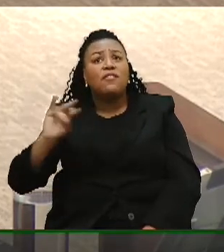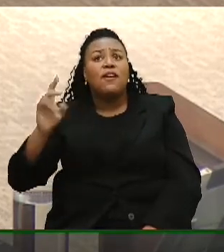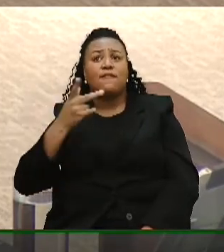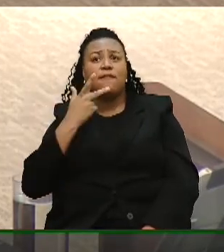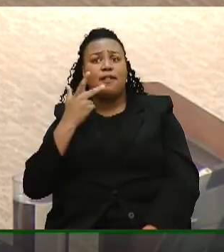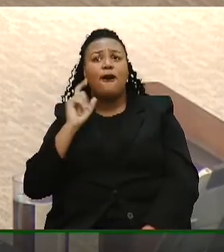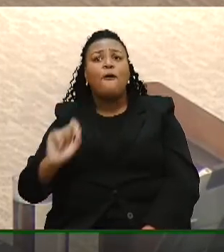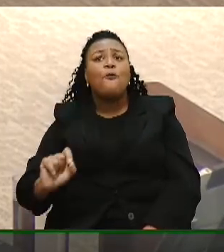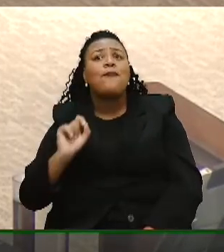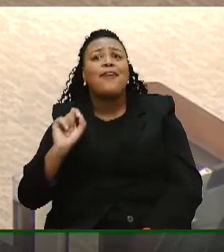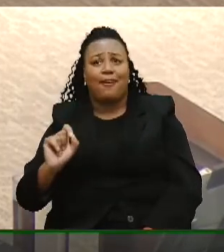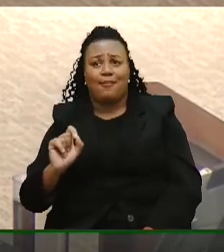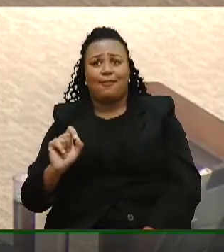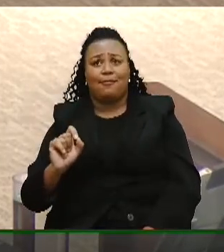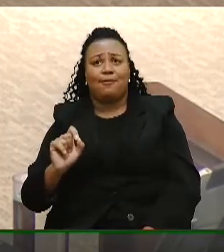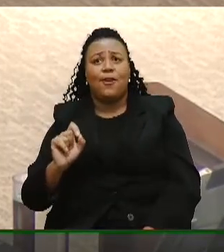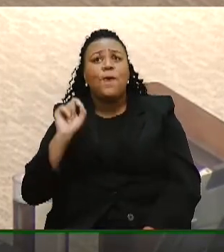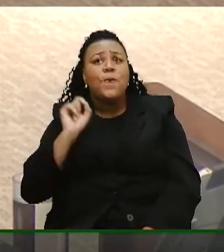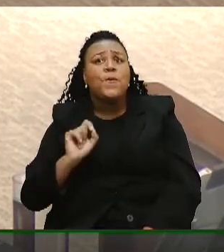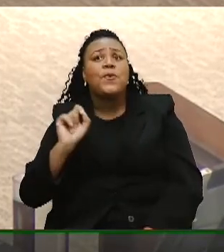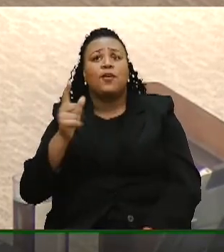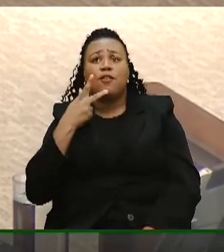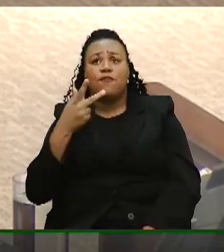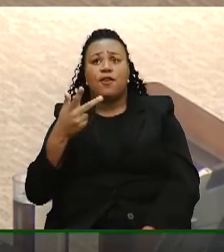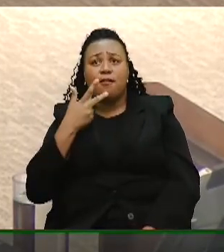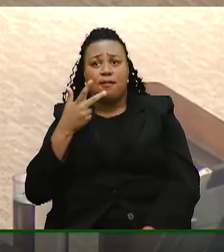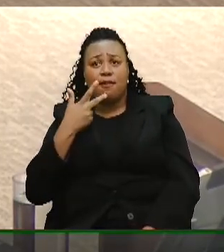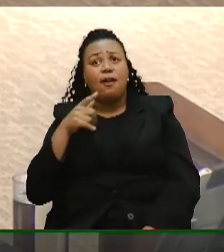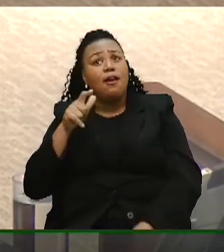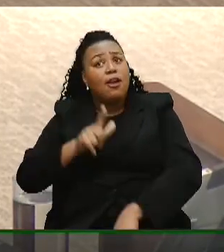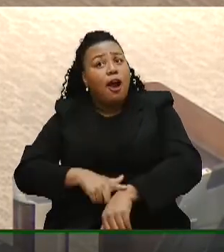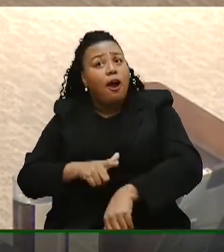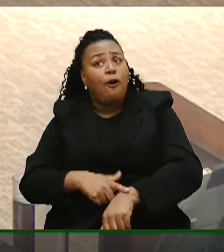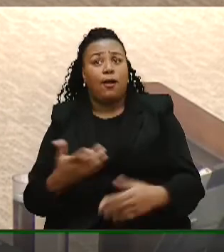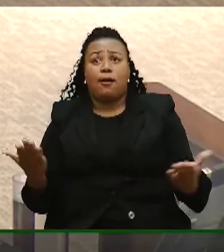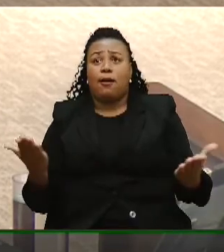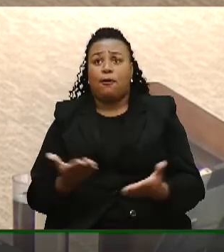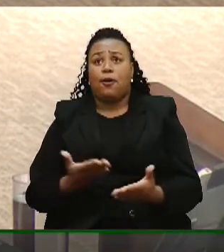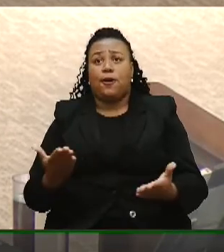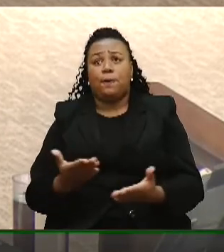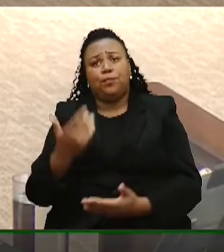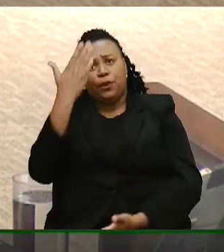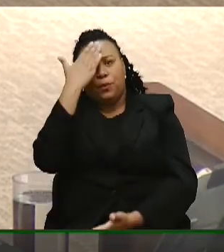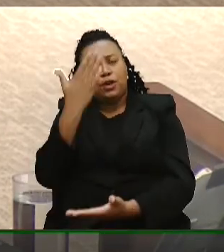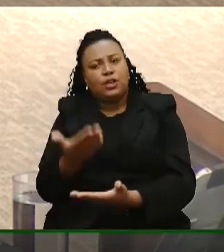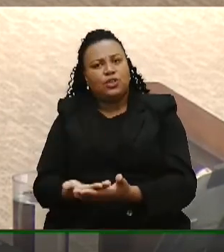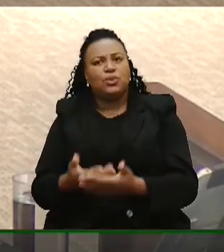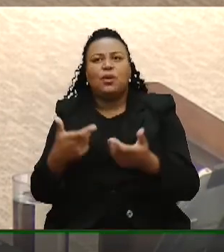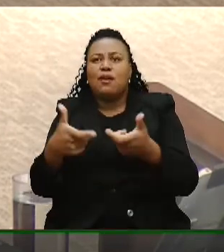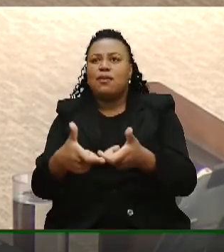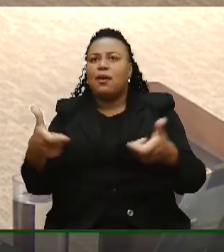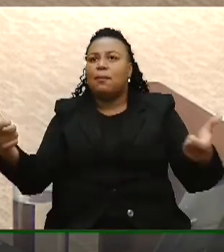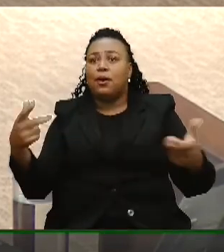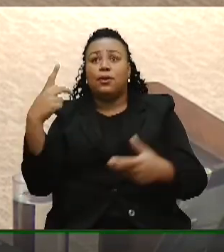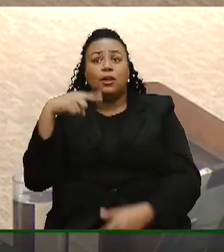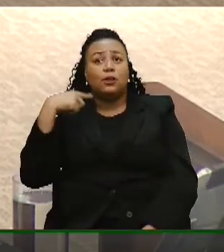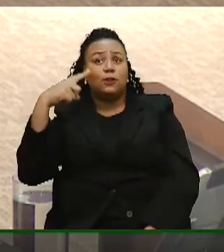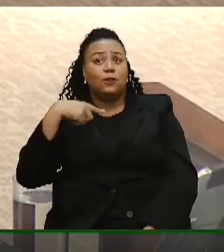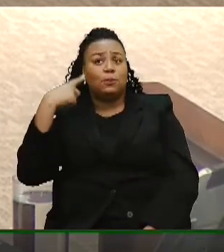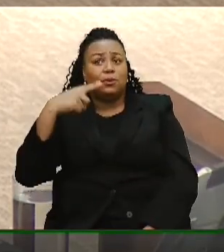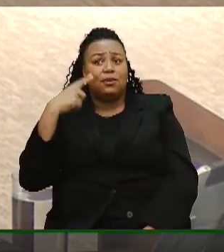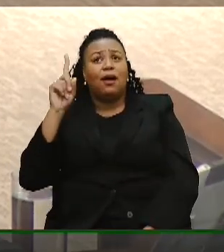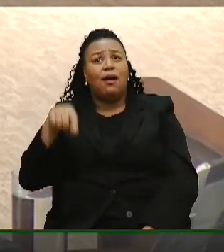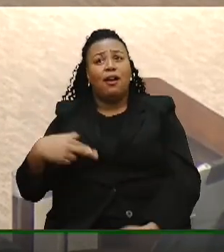O que dirão? O que dirão? E essa é a hora que eu acredito que a grande maioria dos deputados e deputadas